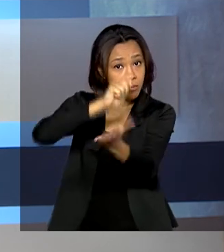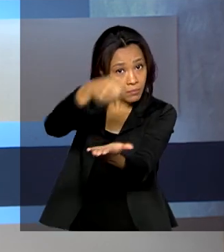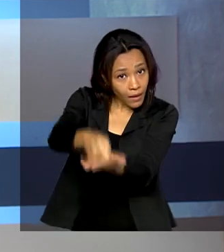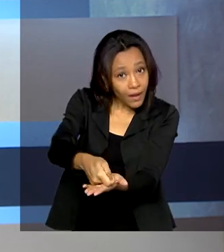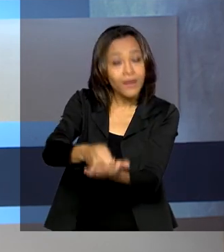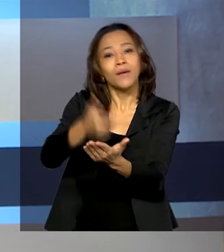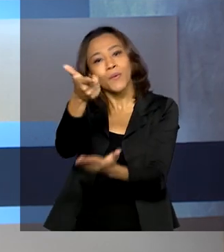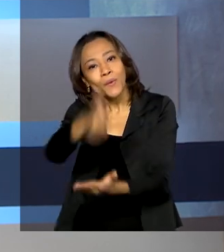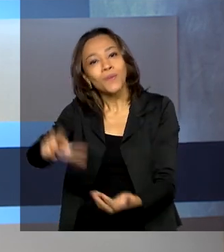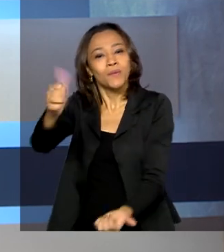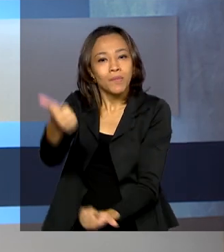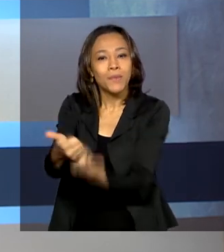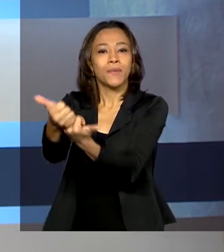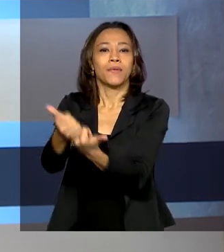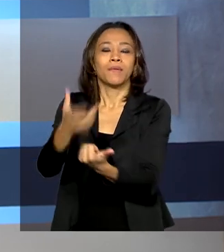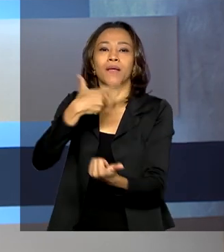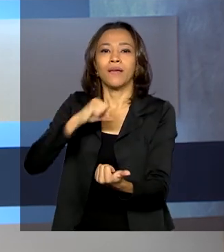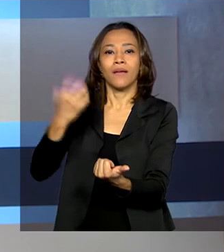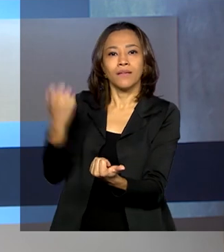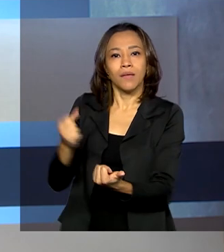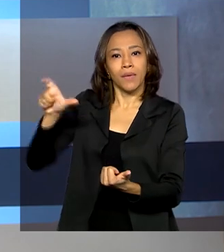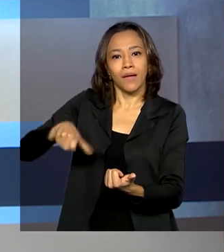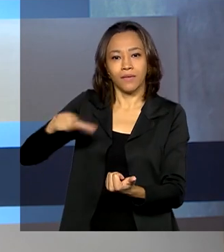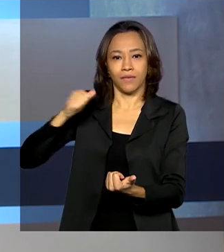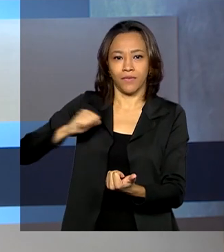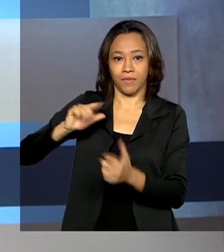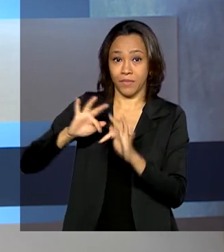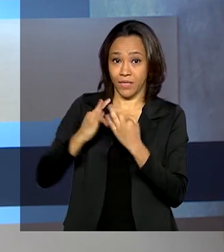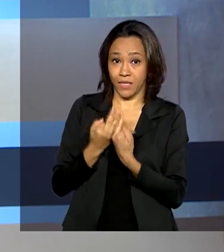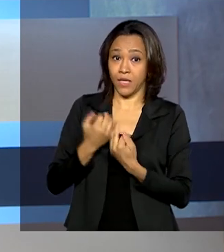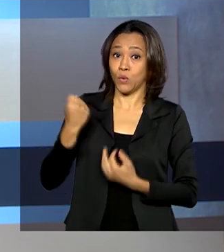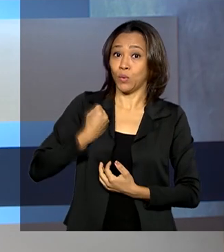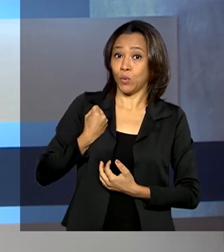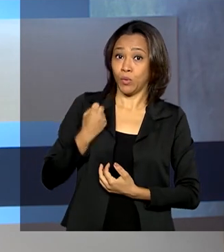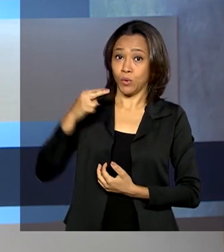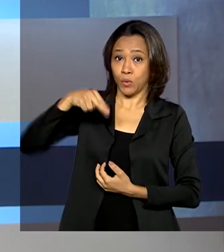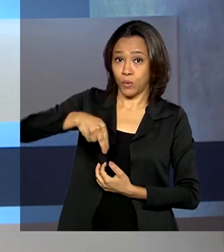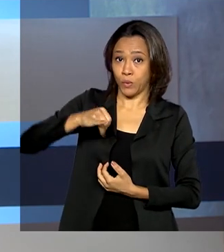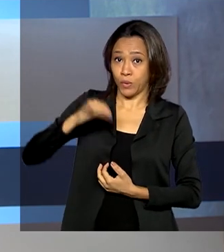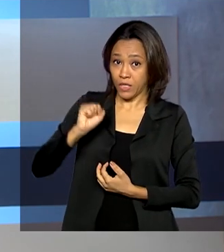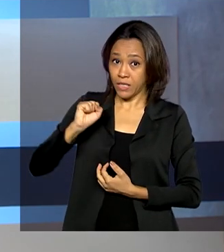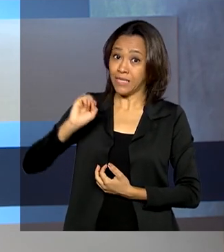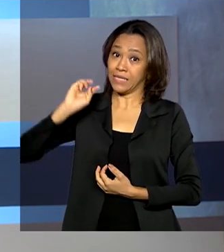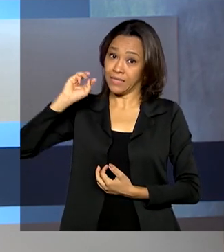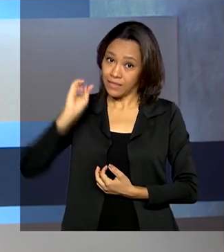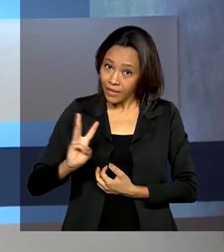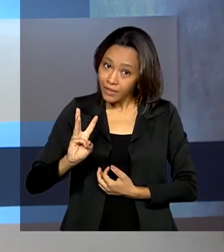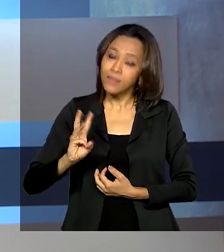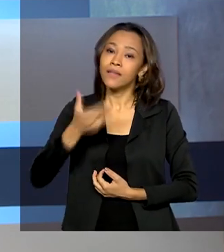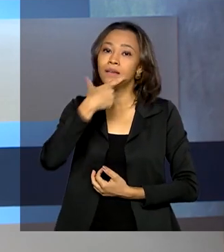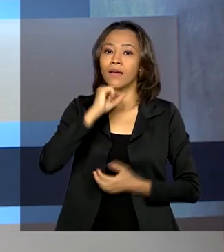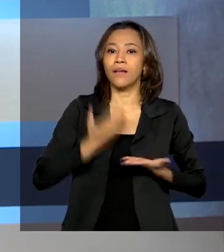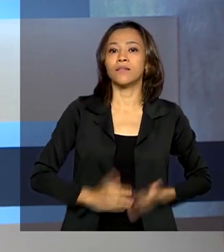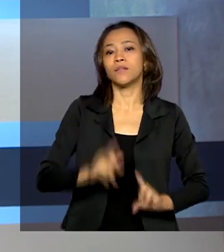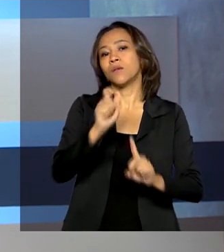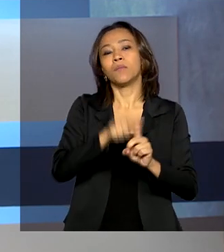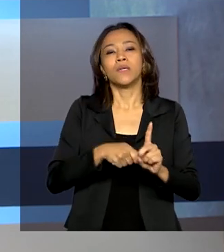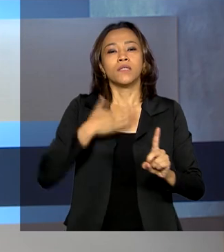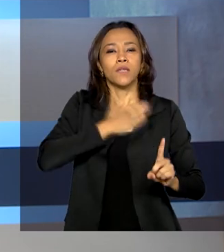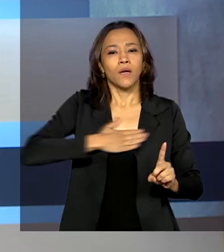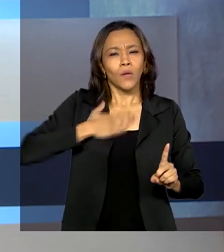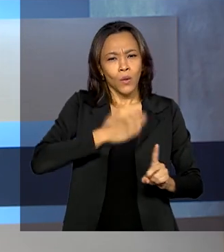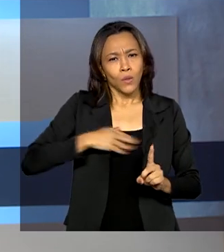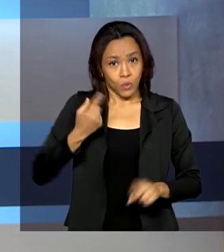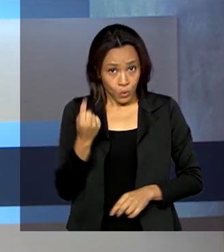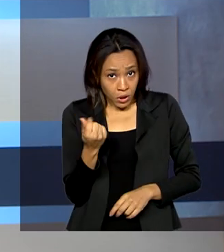extensão a beneficiários do Bolsa Família com NIS Final 3 e a trabalhadores nascidos em agosto. O dinheiro pode ser